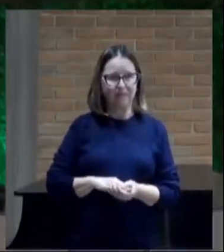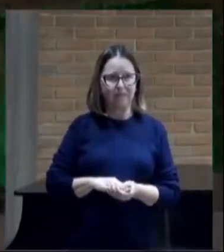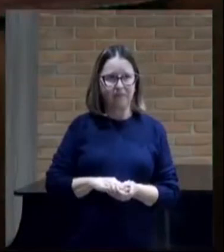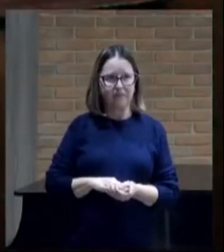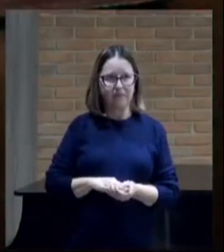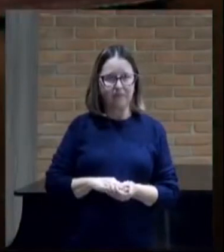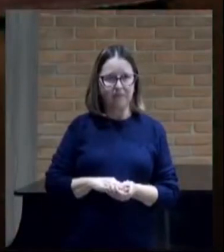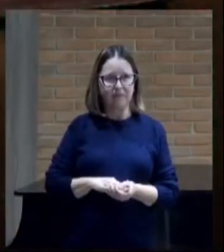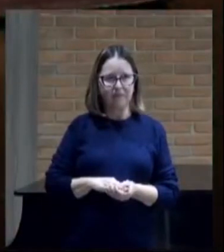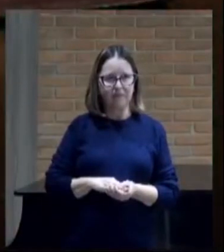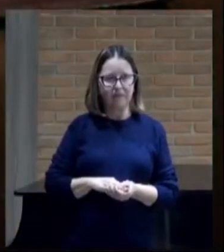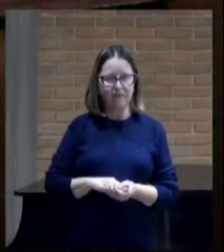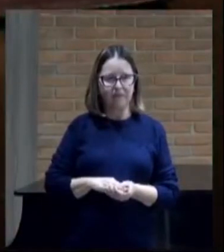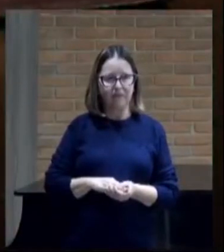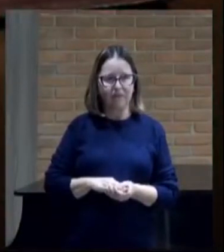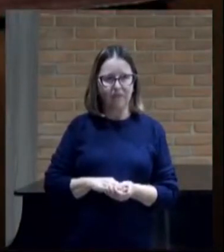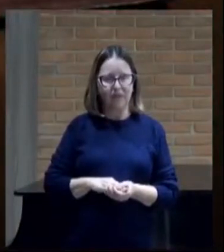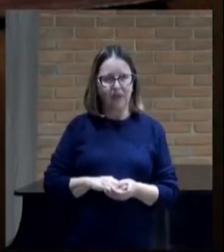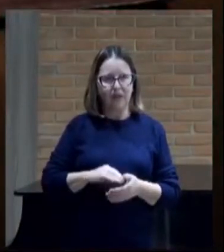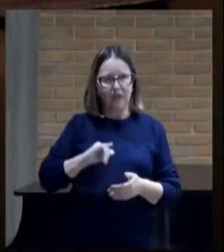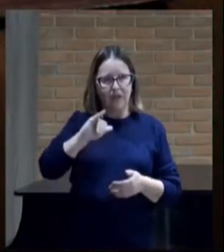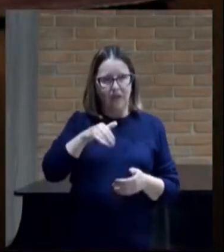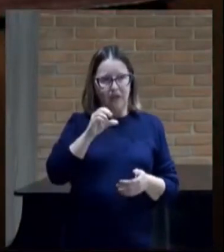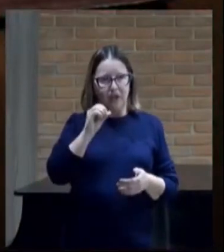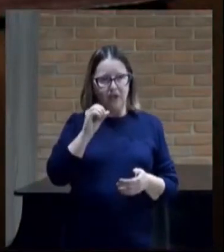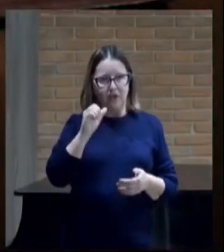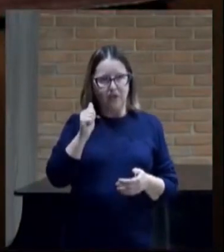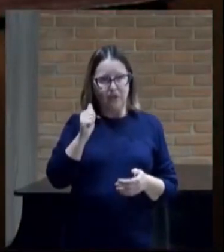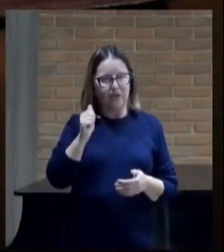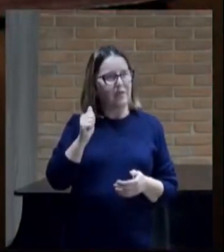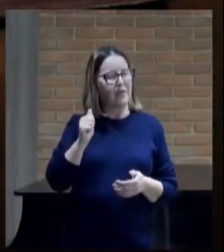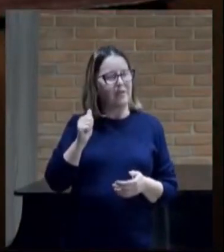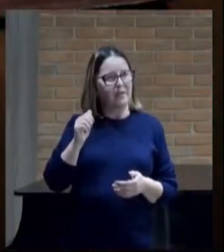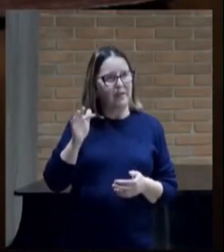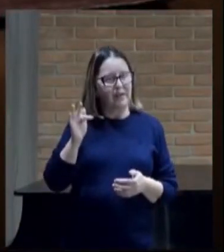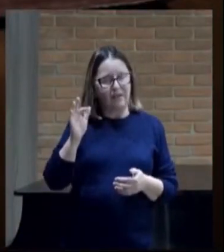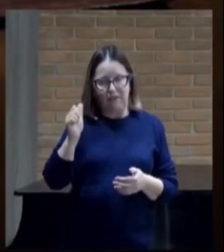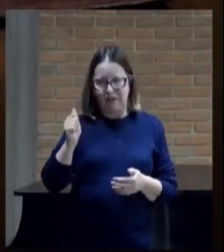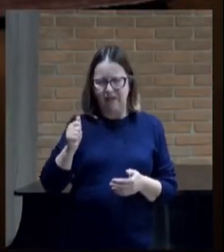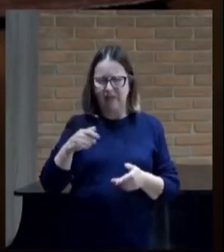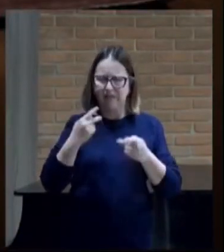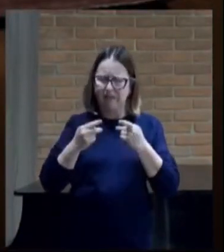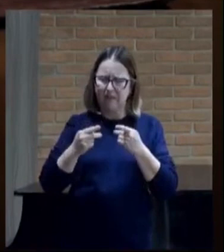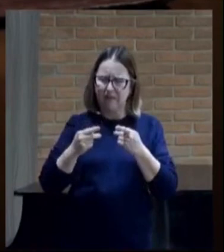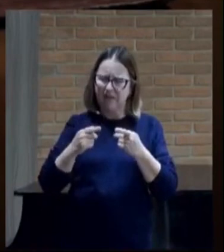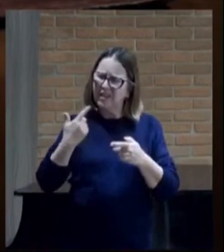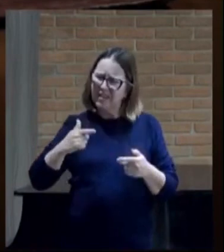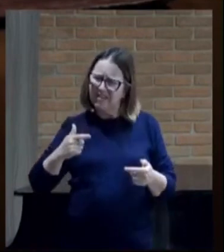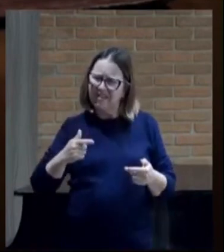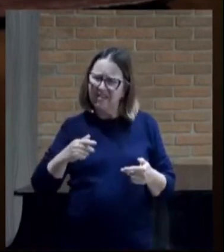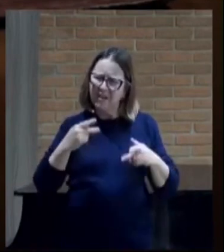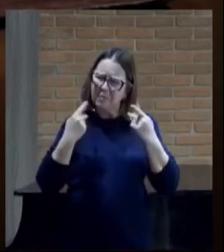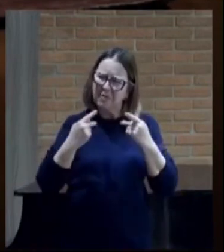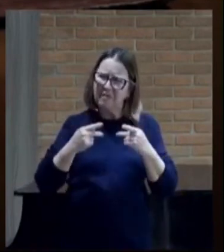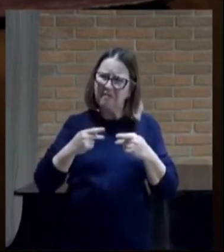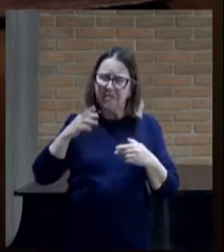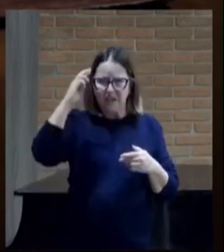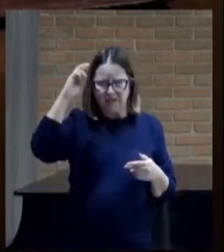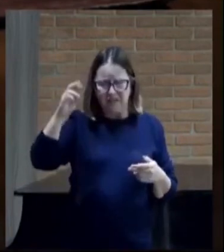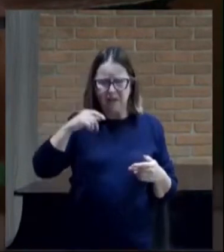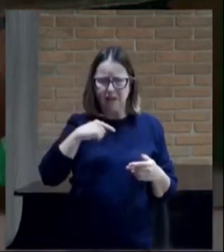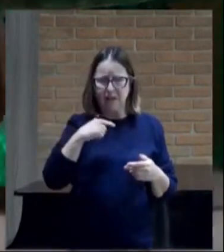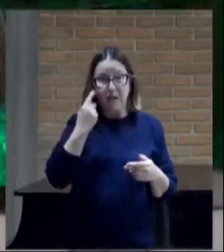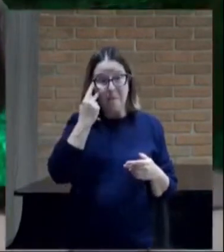Disse, porém, Josafá, não há aqui ainda algum profeta do Senhor para o consultarmos? O